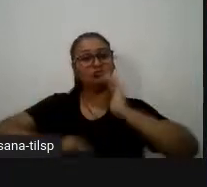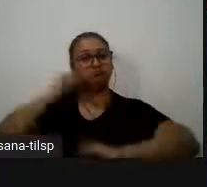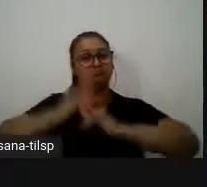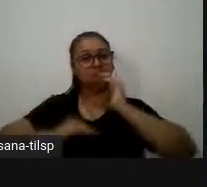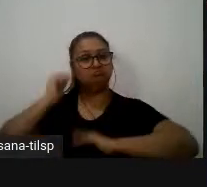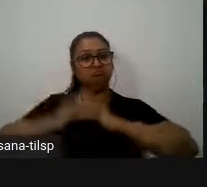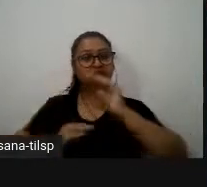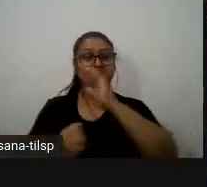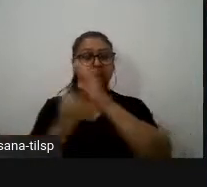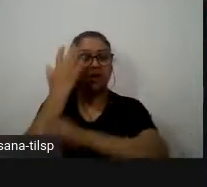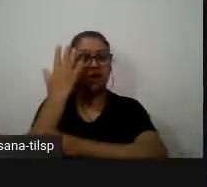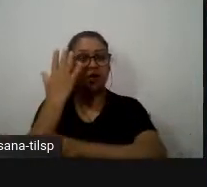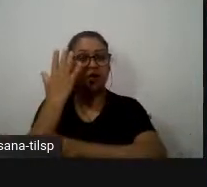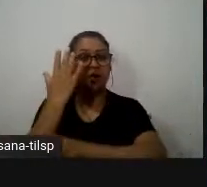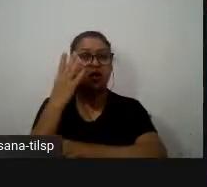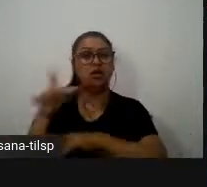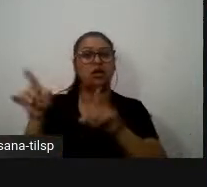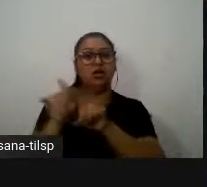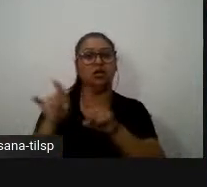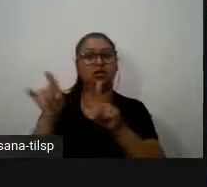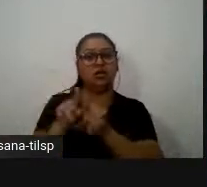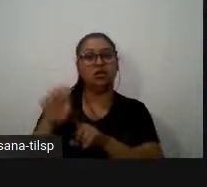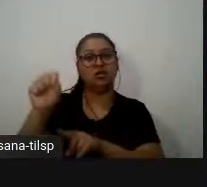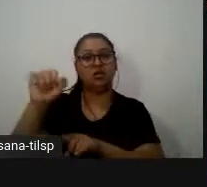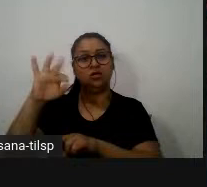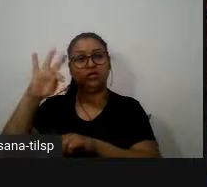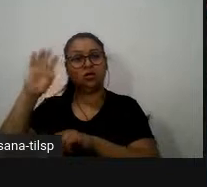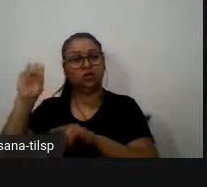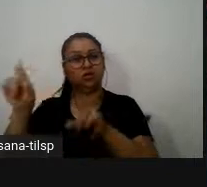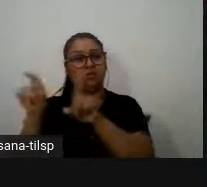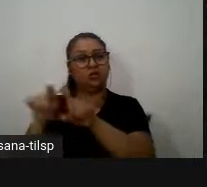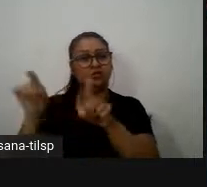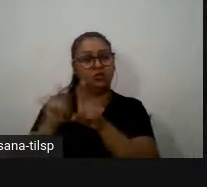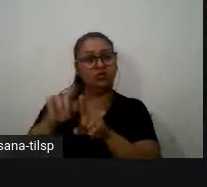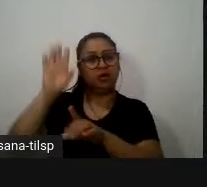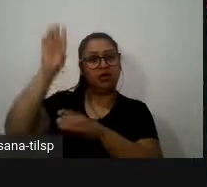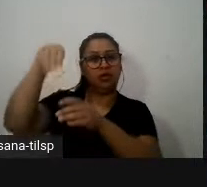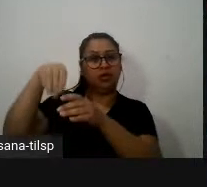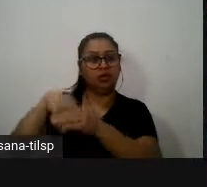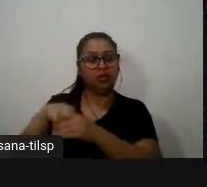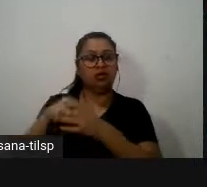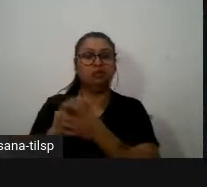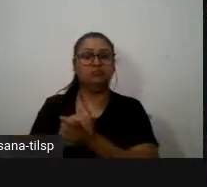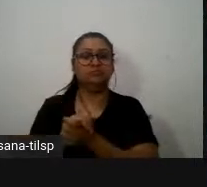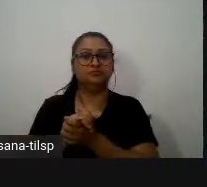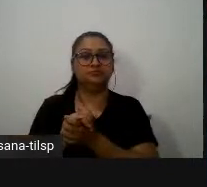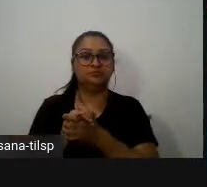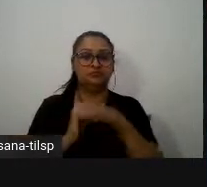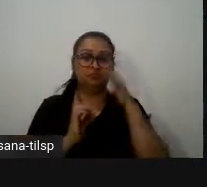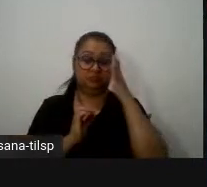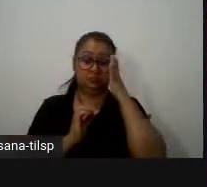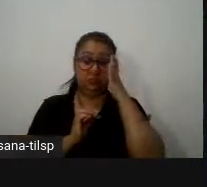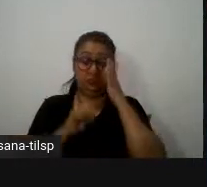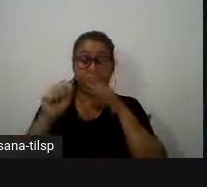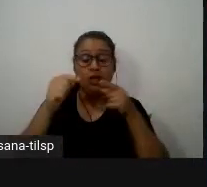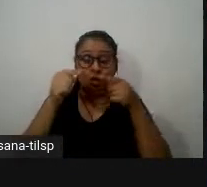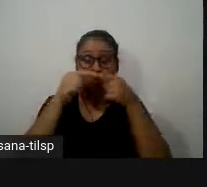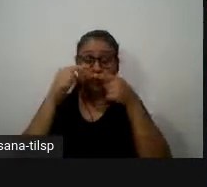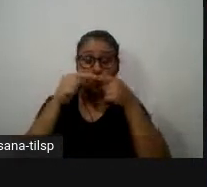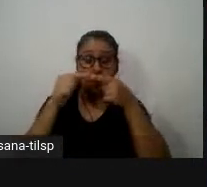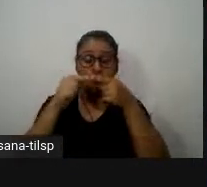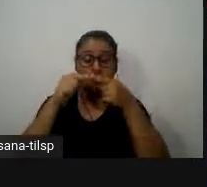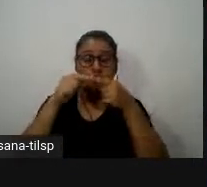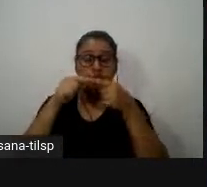efeito no sítio web da literacia científica ponto PT o ponto de partida para